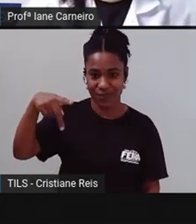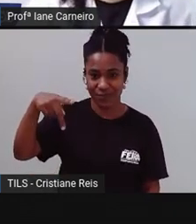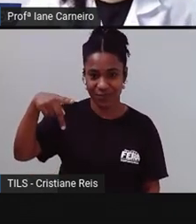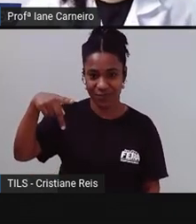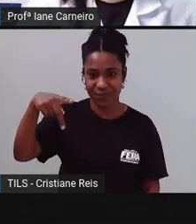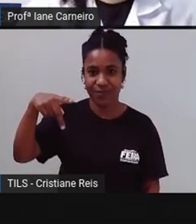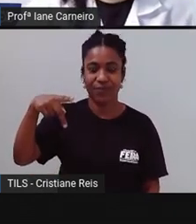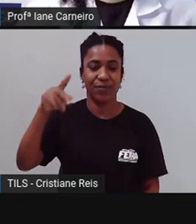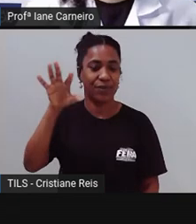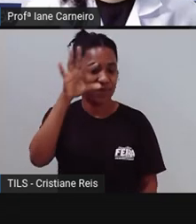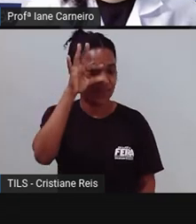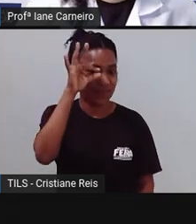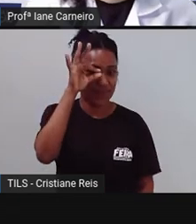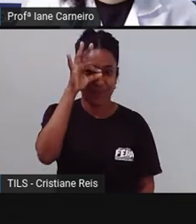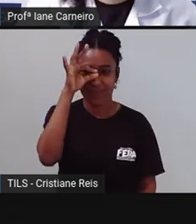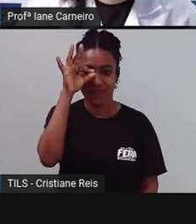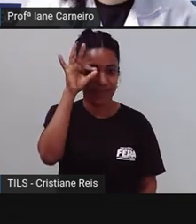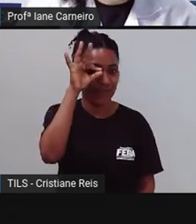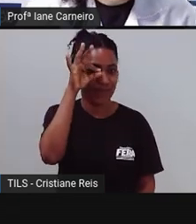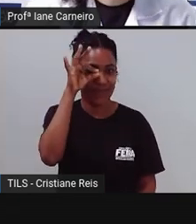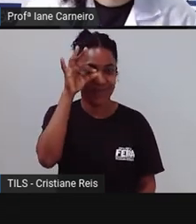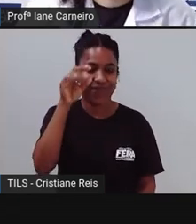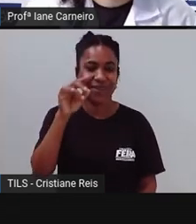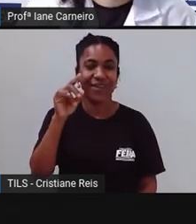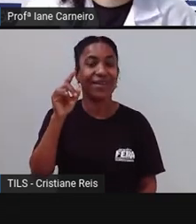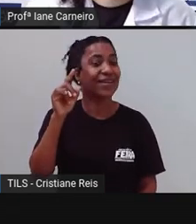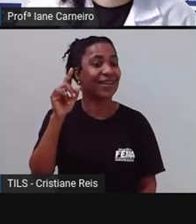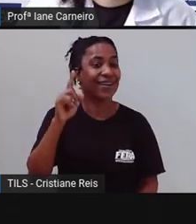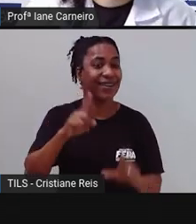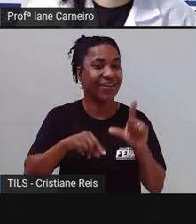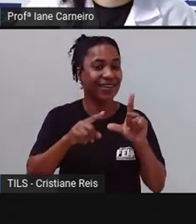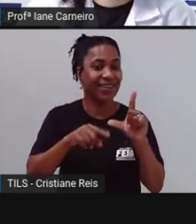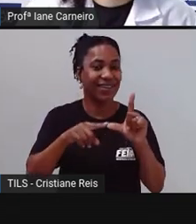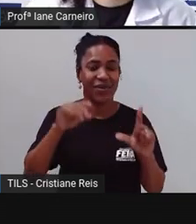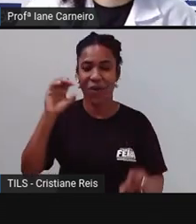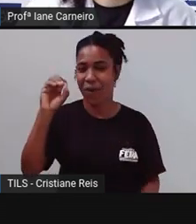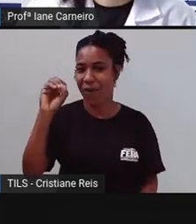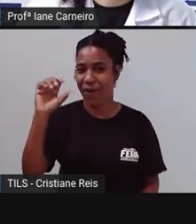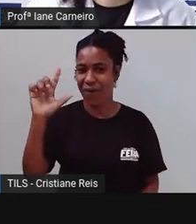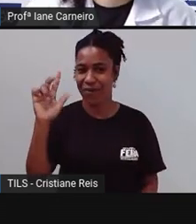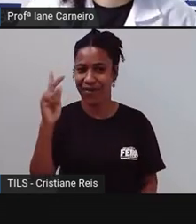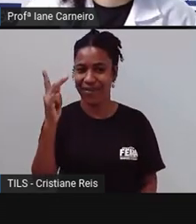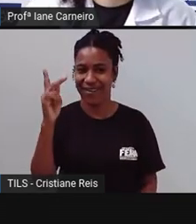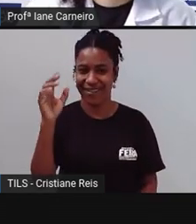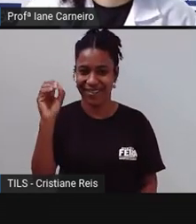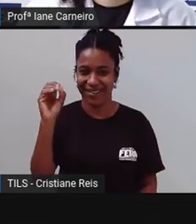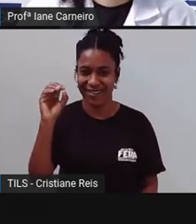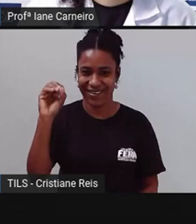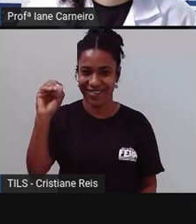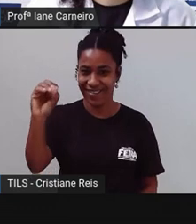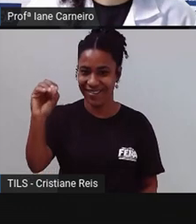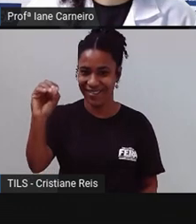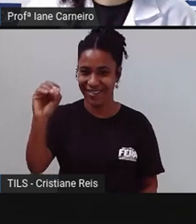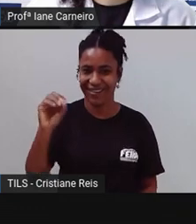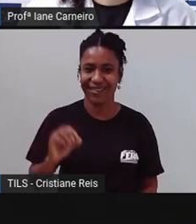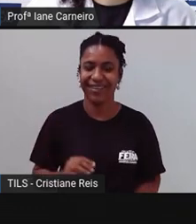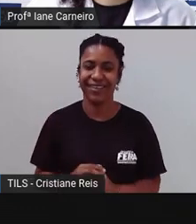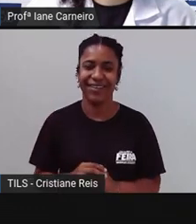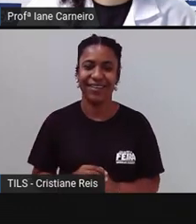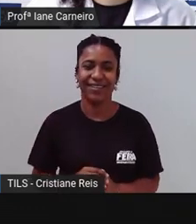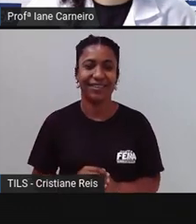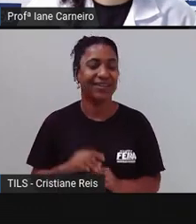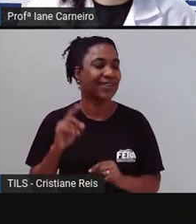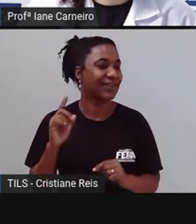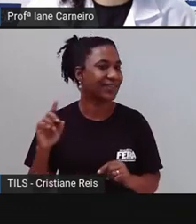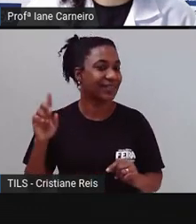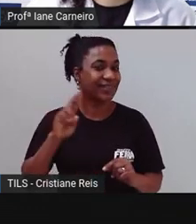Ó o olho. A letra inicial de olho é a letra O. Vou colocar aqui o O. A letra inicial